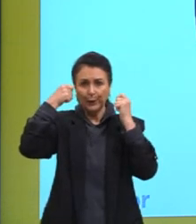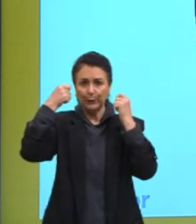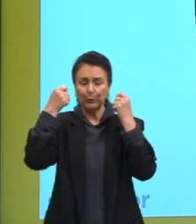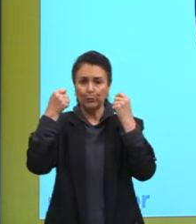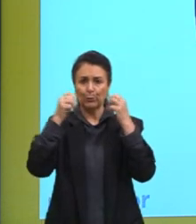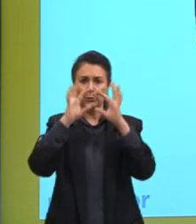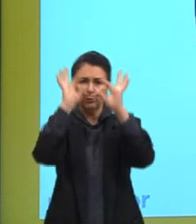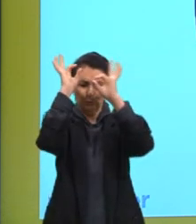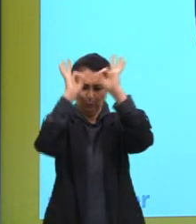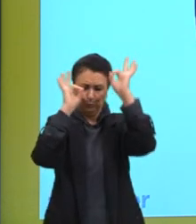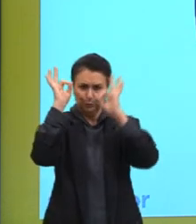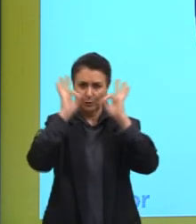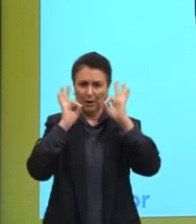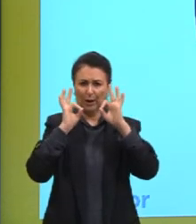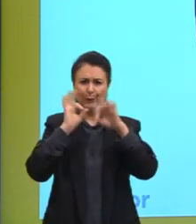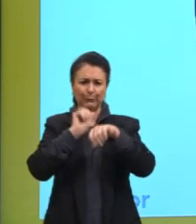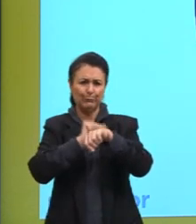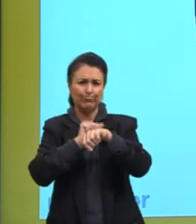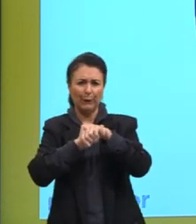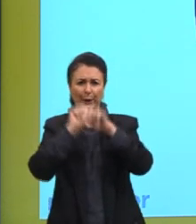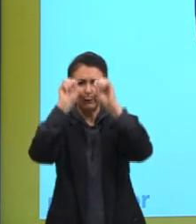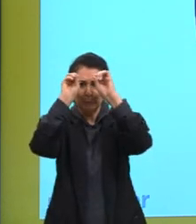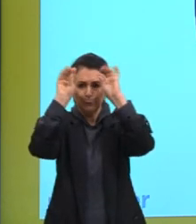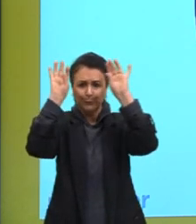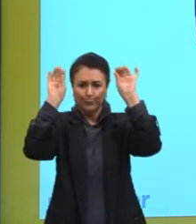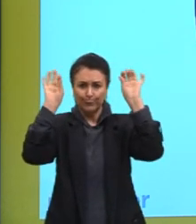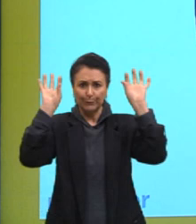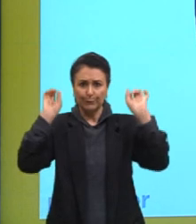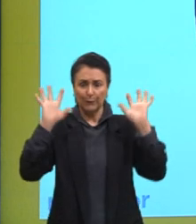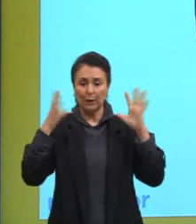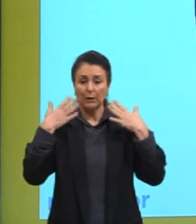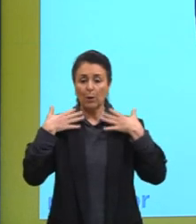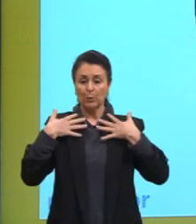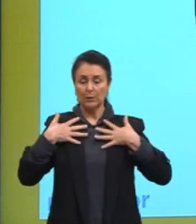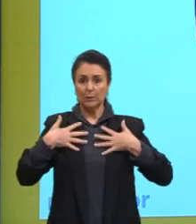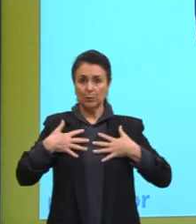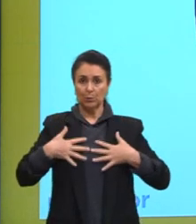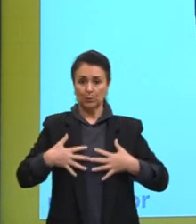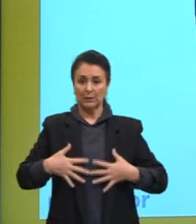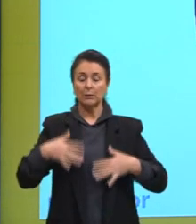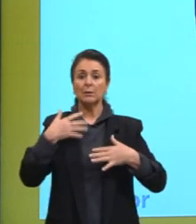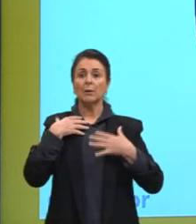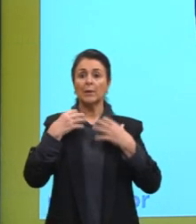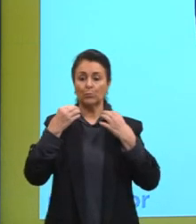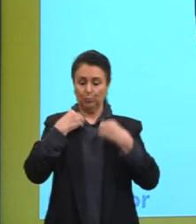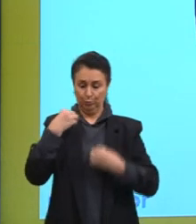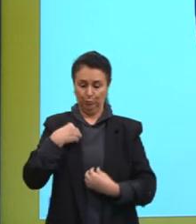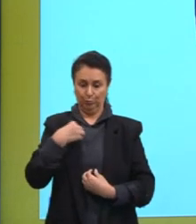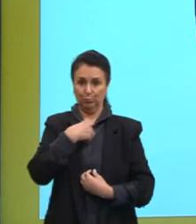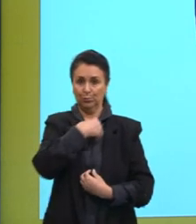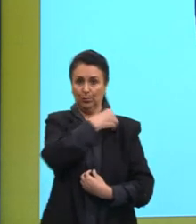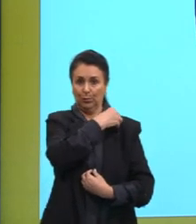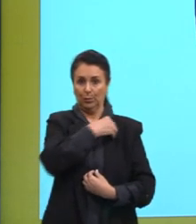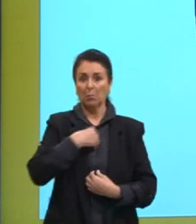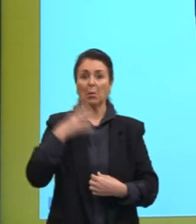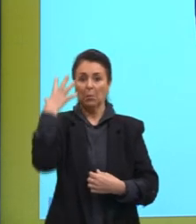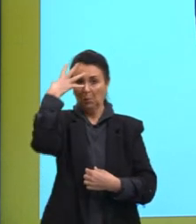pedras, com plumas. Ele está vestindo uma espécie de um manto também bem peludinho, bem